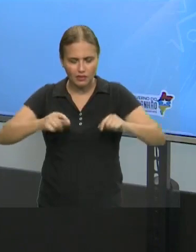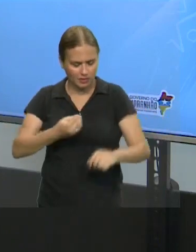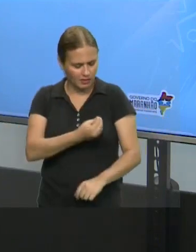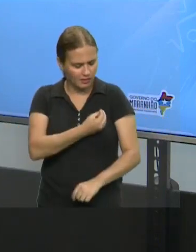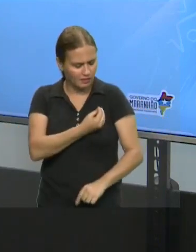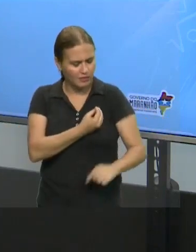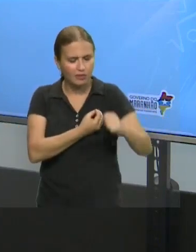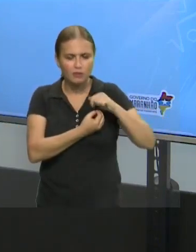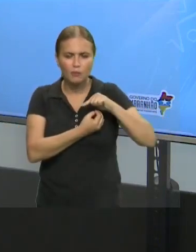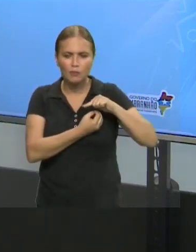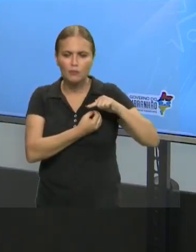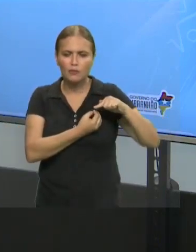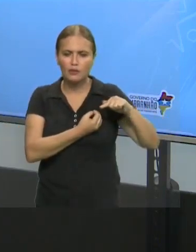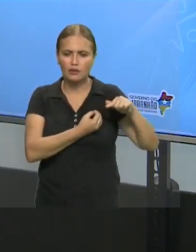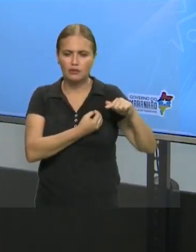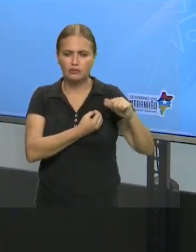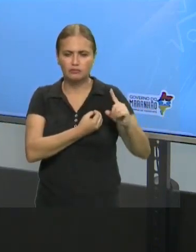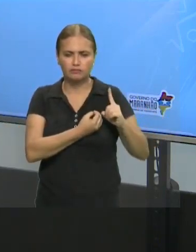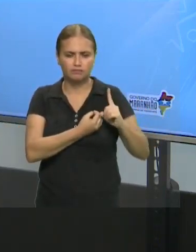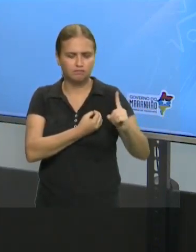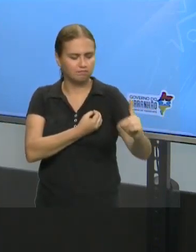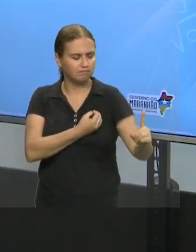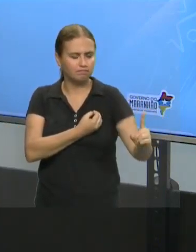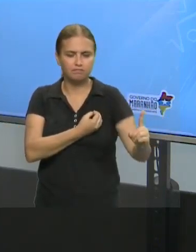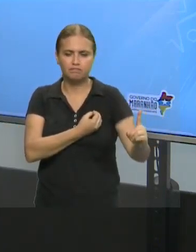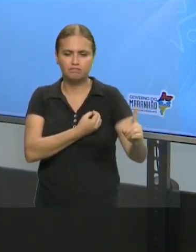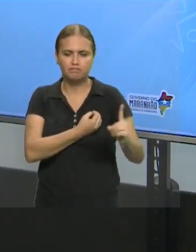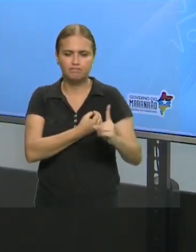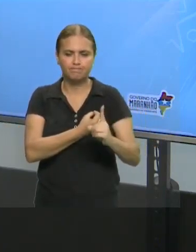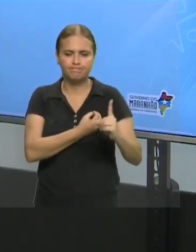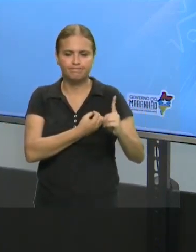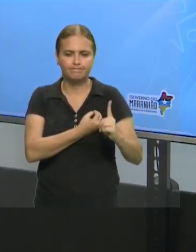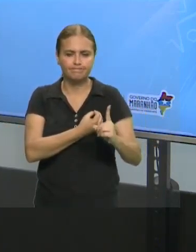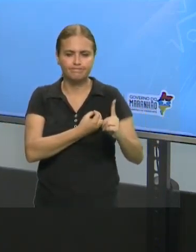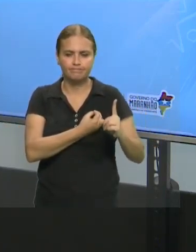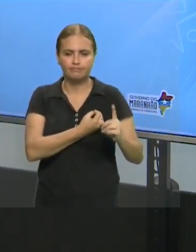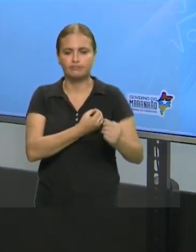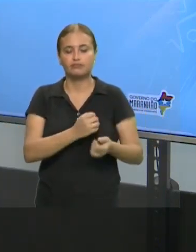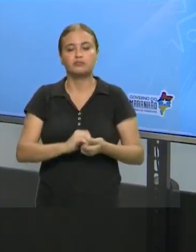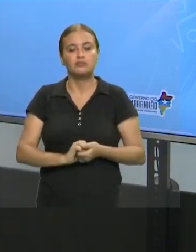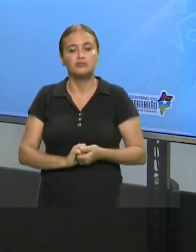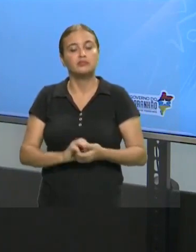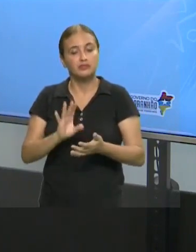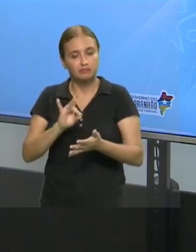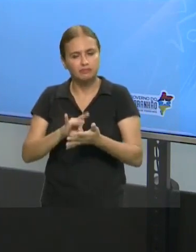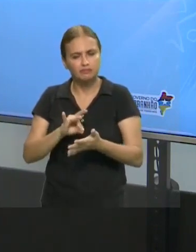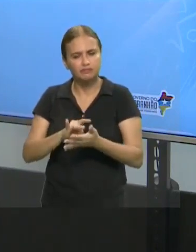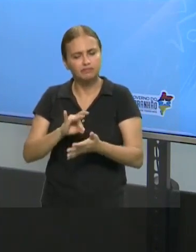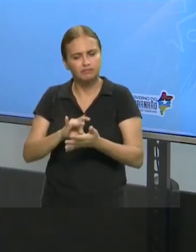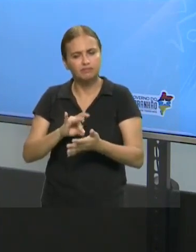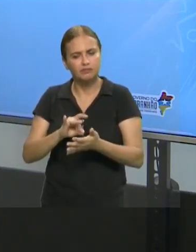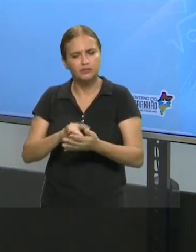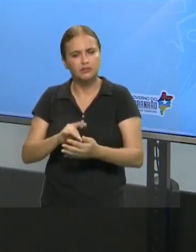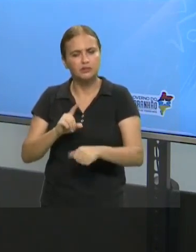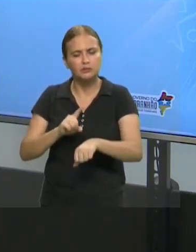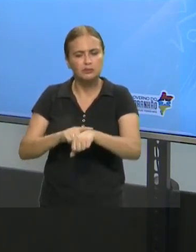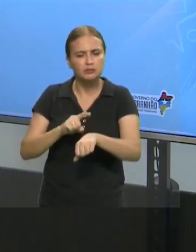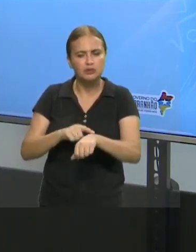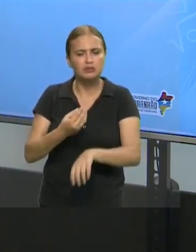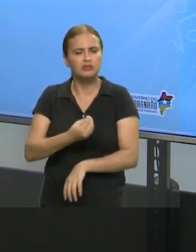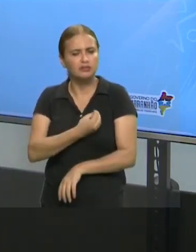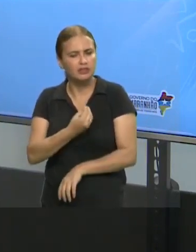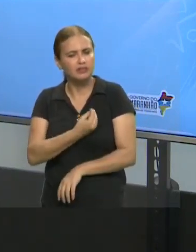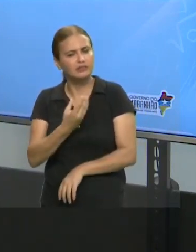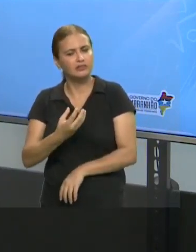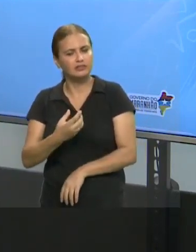pertencimento, que todos nós, em algum momento da vida, passamos por isso. E isso faz parte do nosso processo de crescimento.